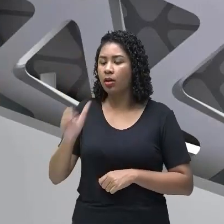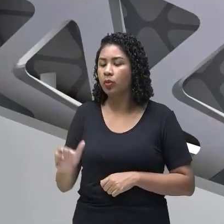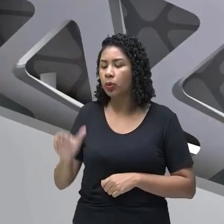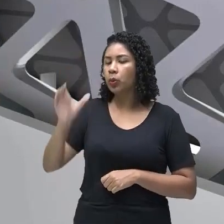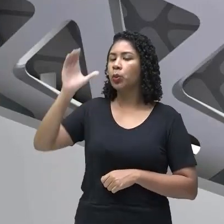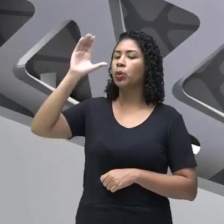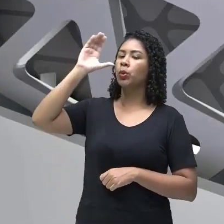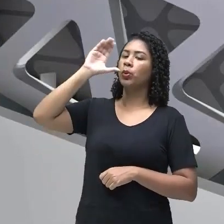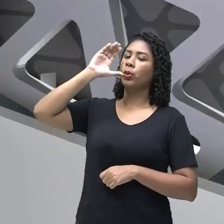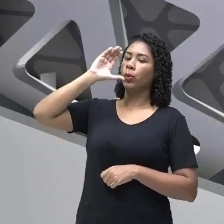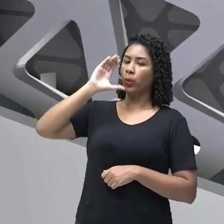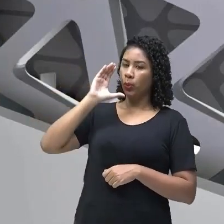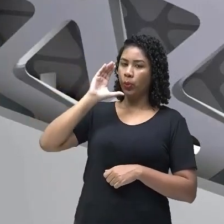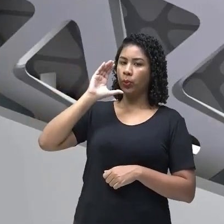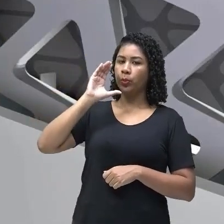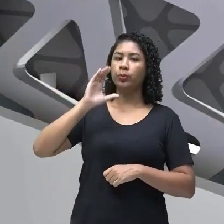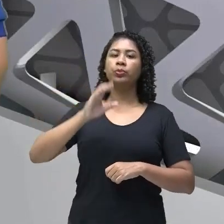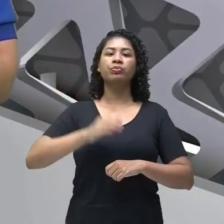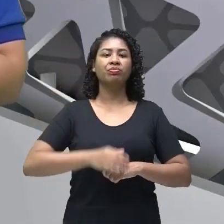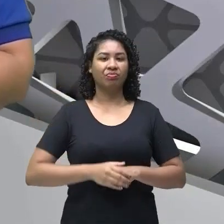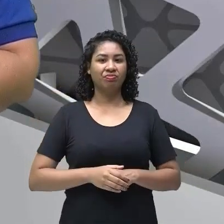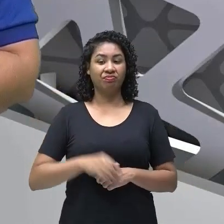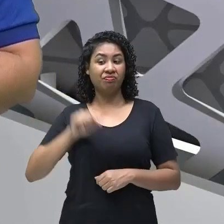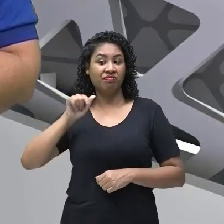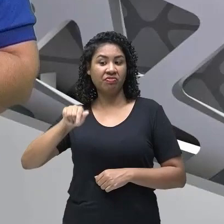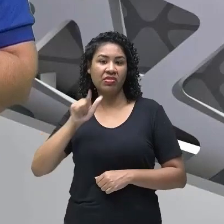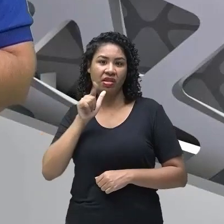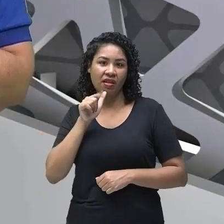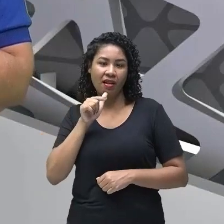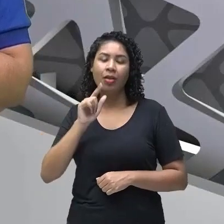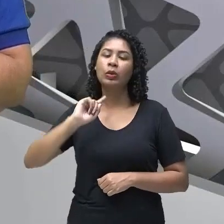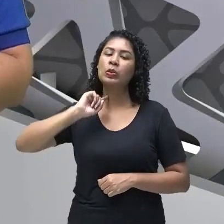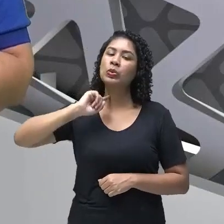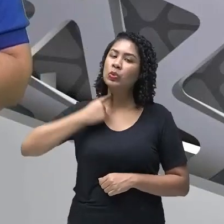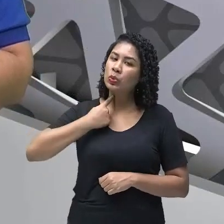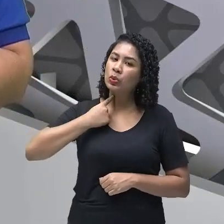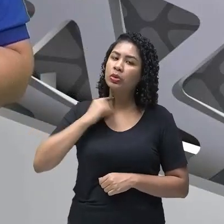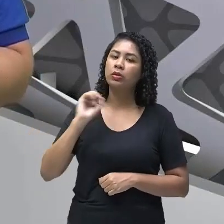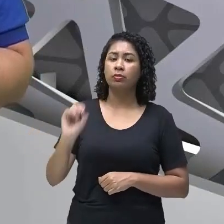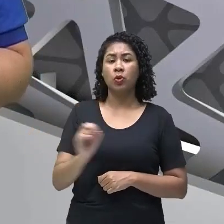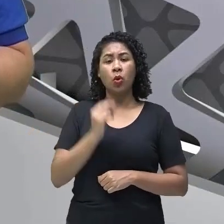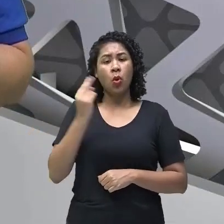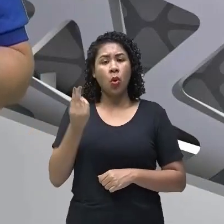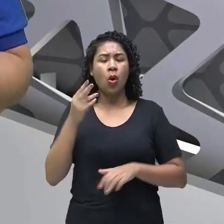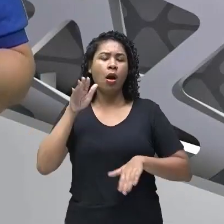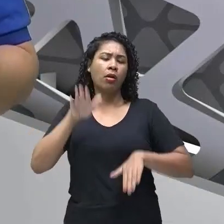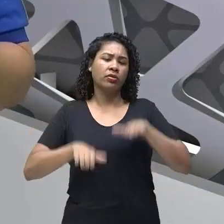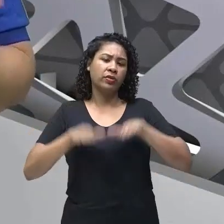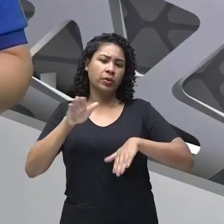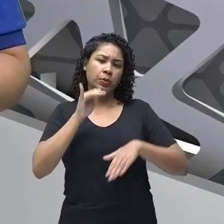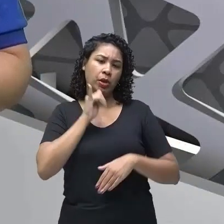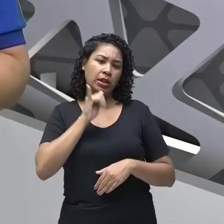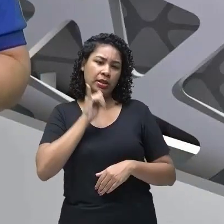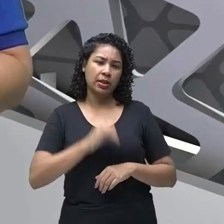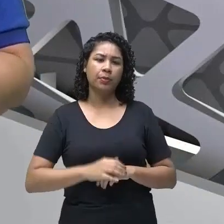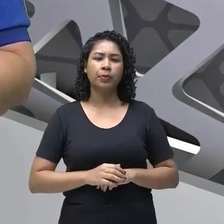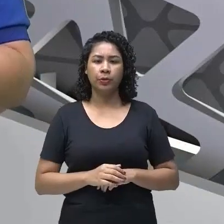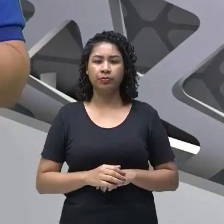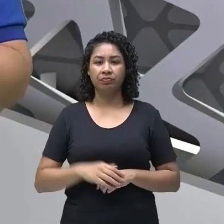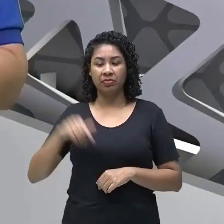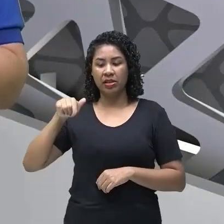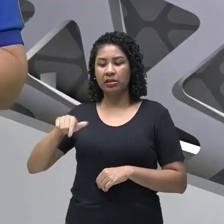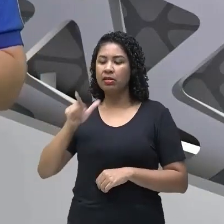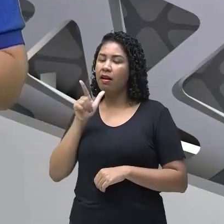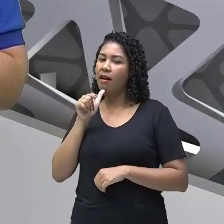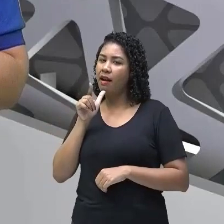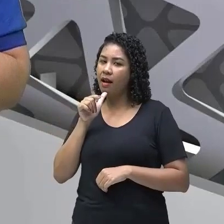ingere a água contaminada ou indiretamente, isto é, quando a água serve para